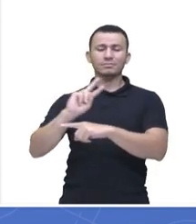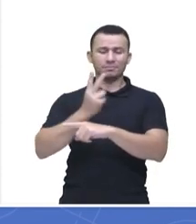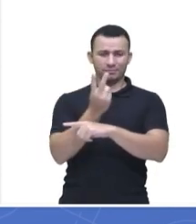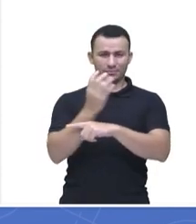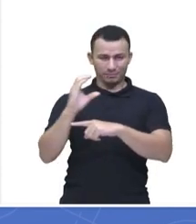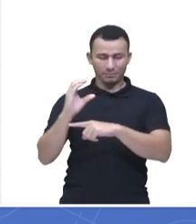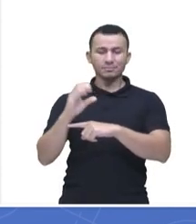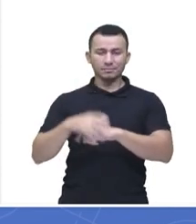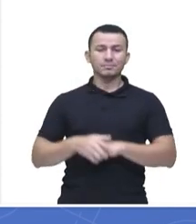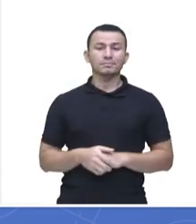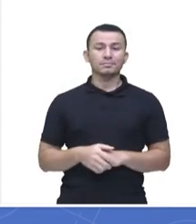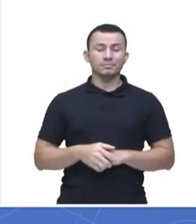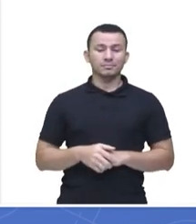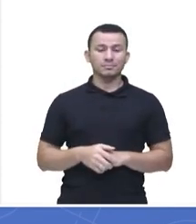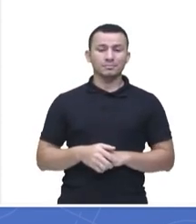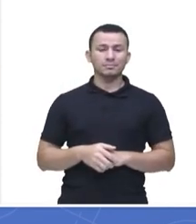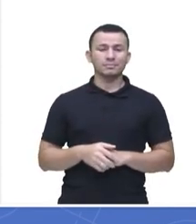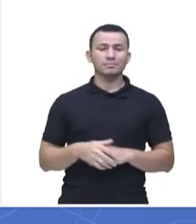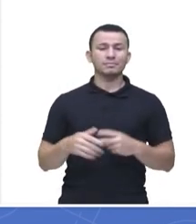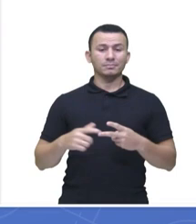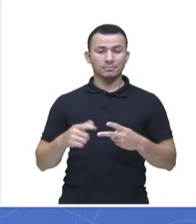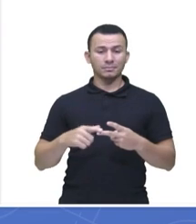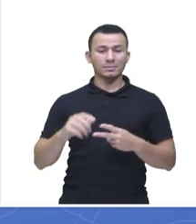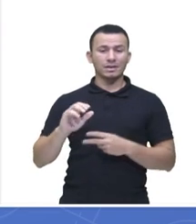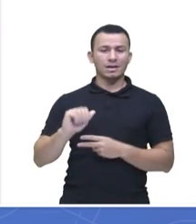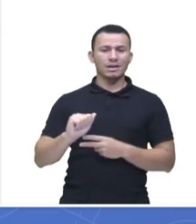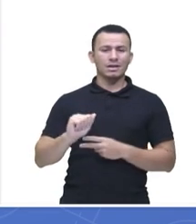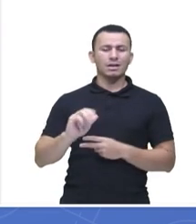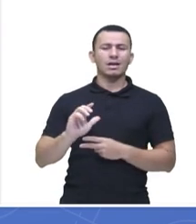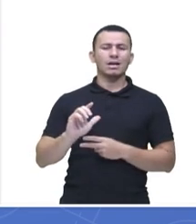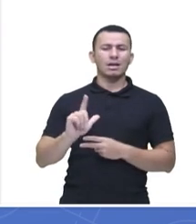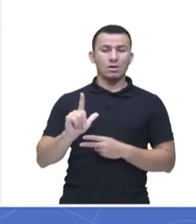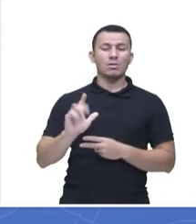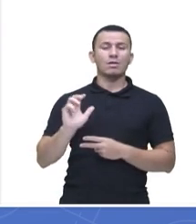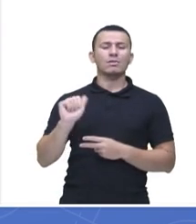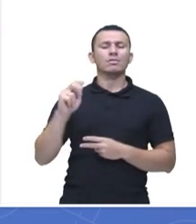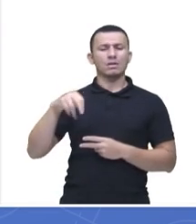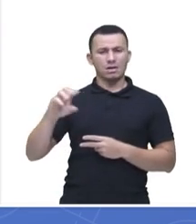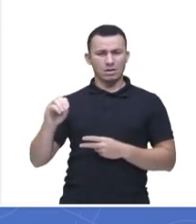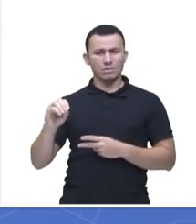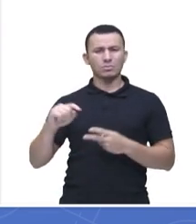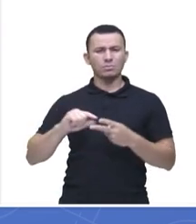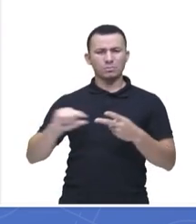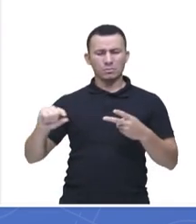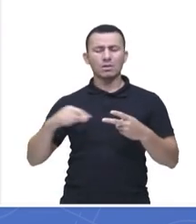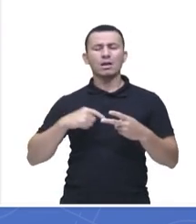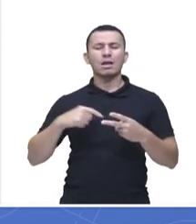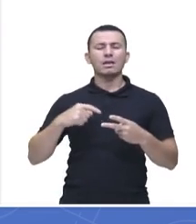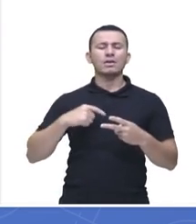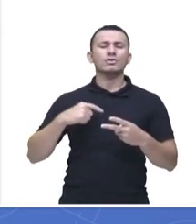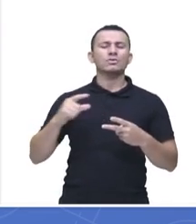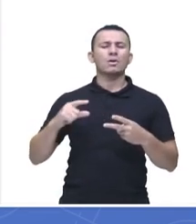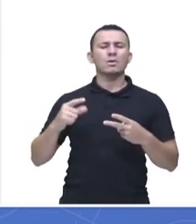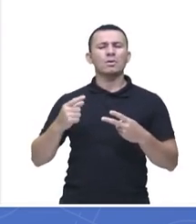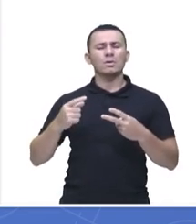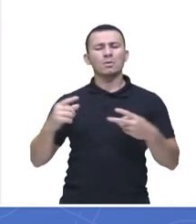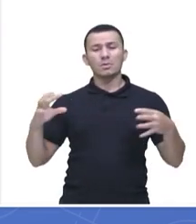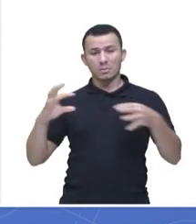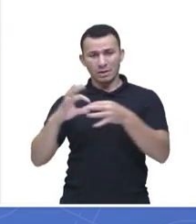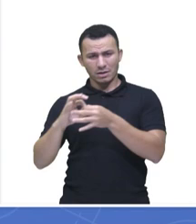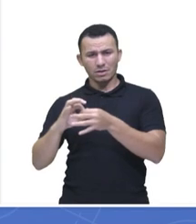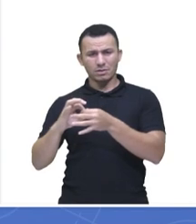os alcanos, eles têm, são formados apenas por ligações simples.